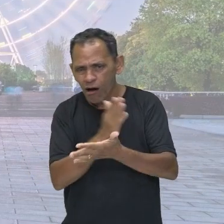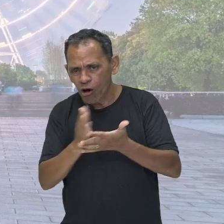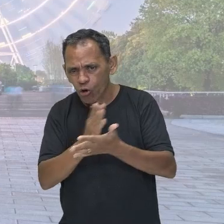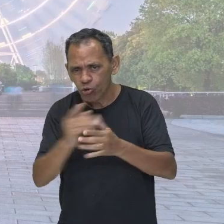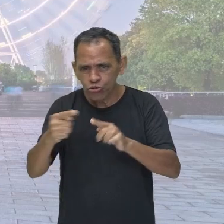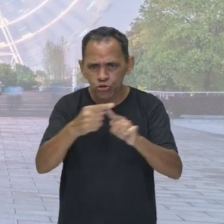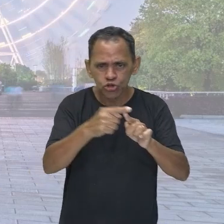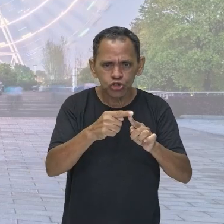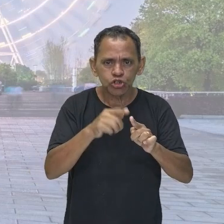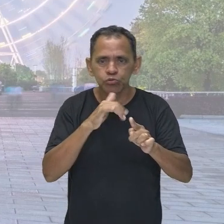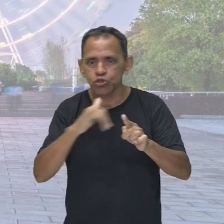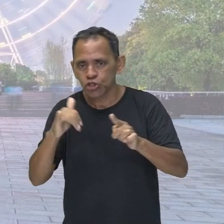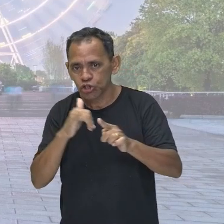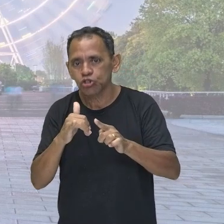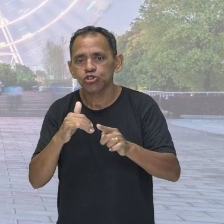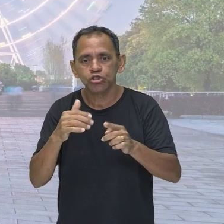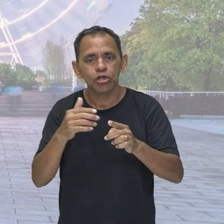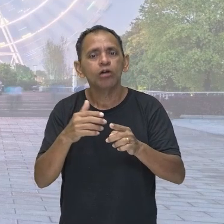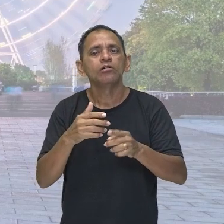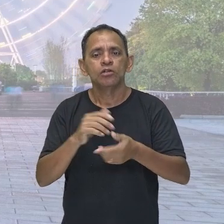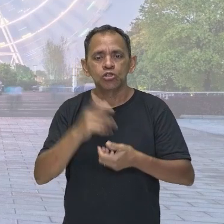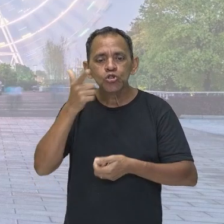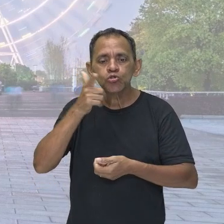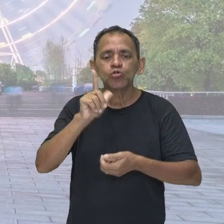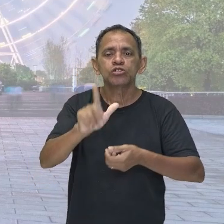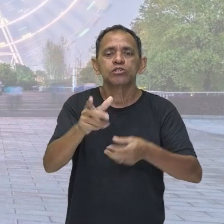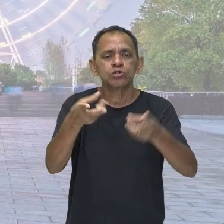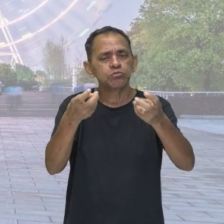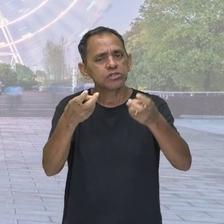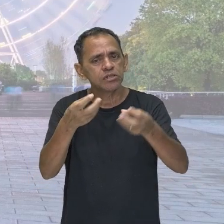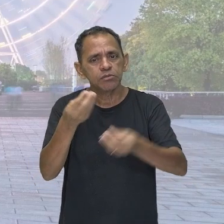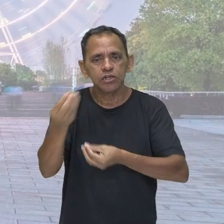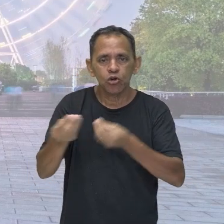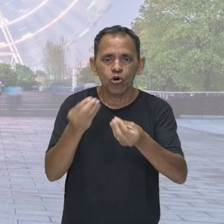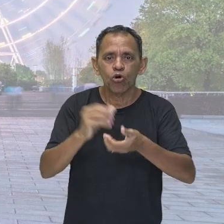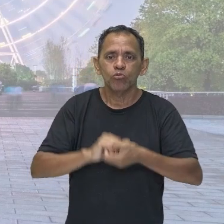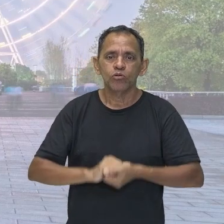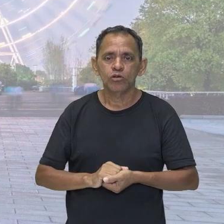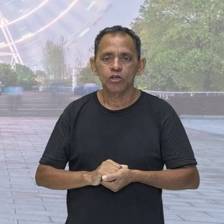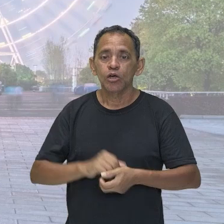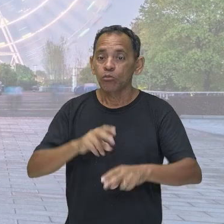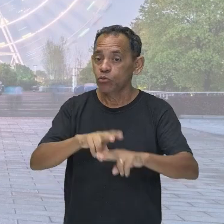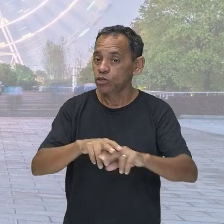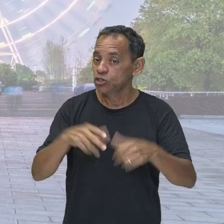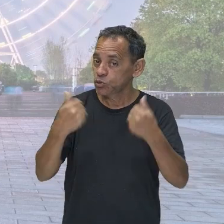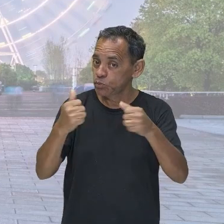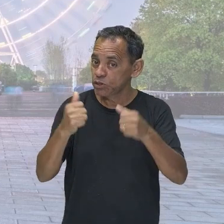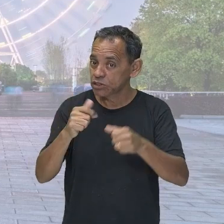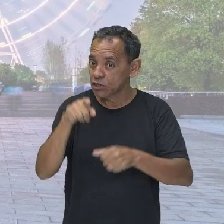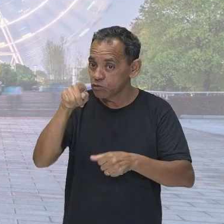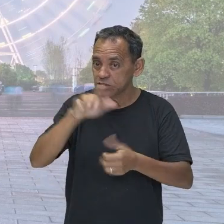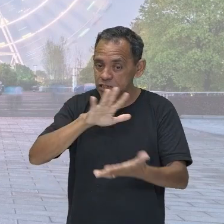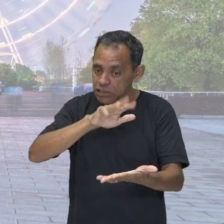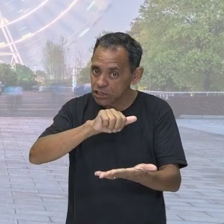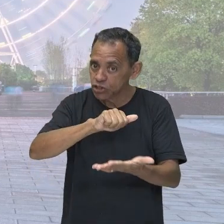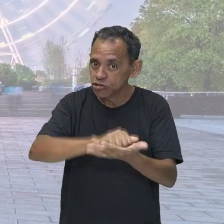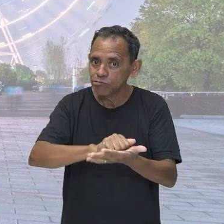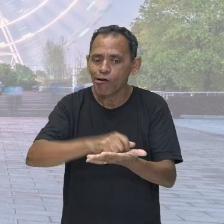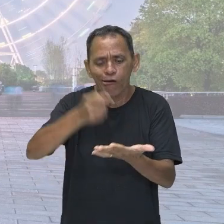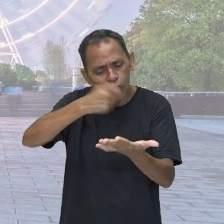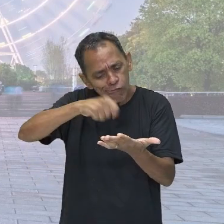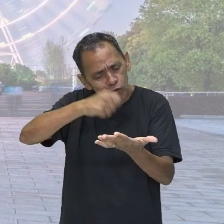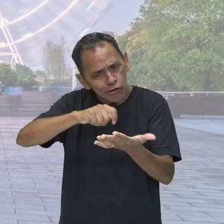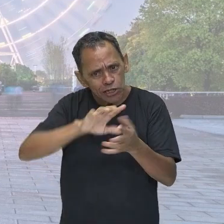importante, professor, eu anotar como é que calcula a energia mecânica? Por que que é importante eu saber